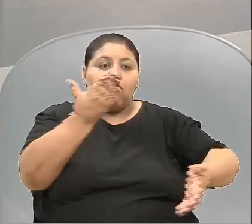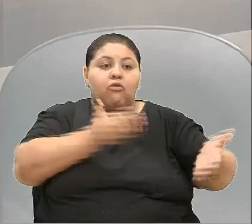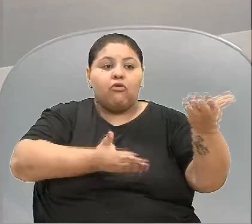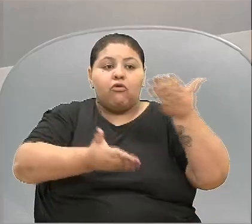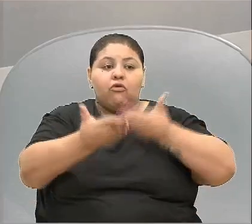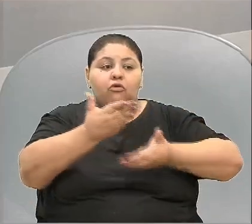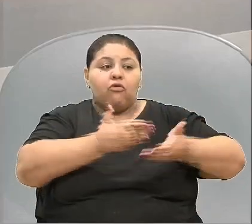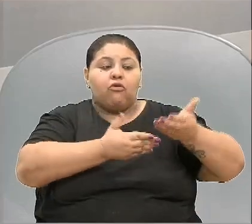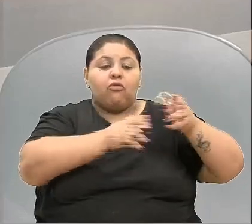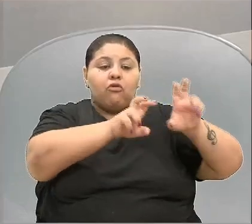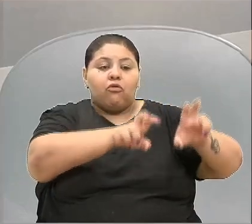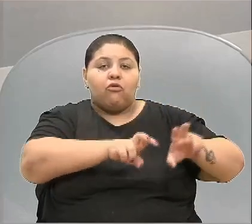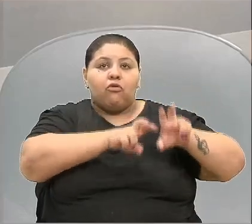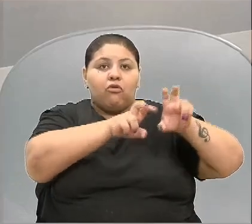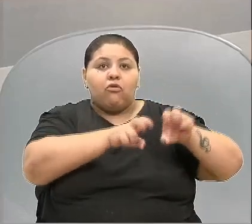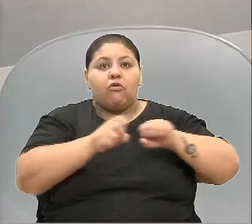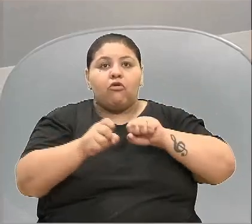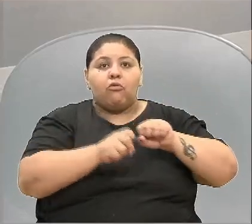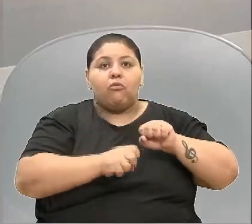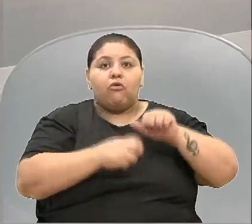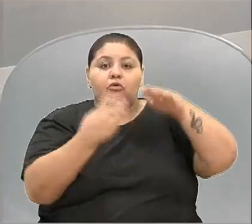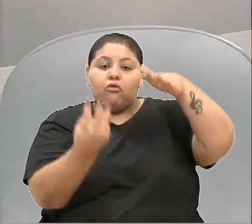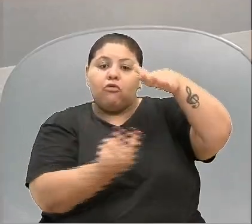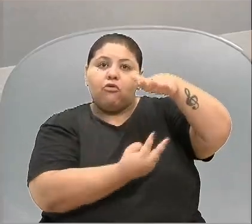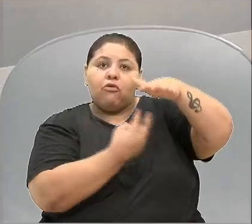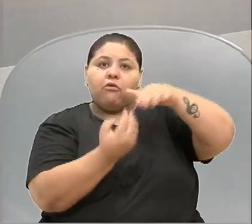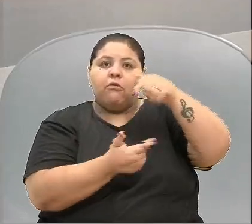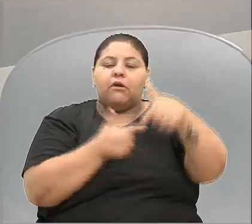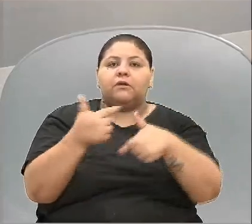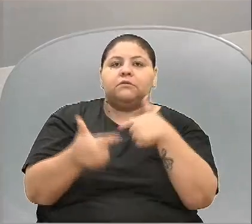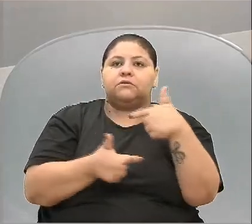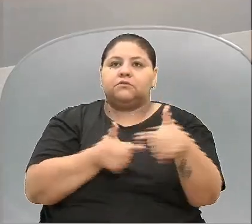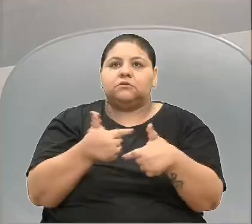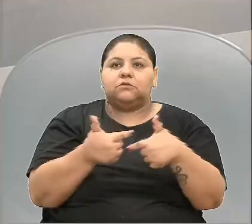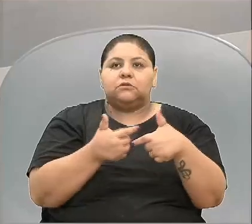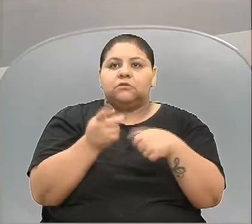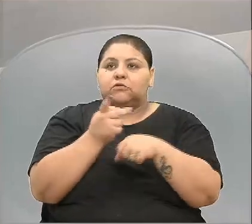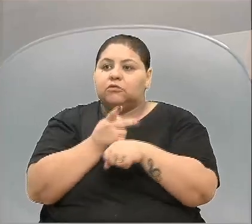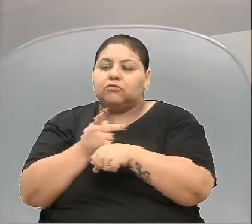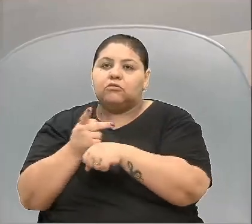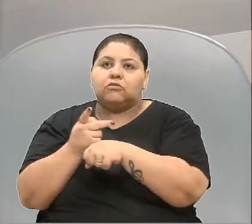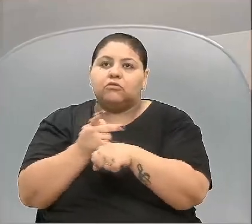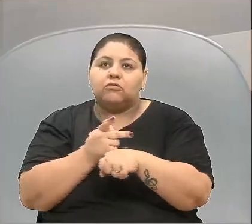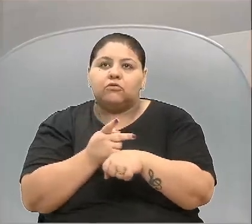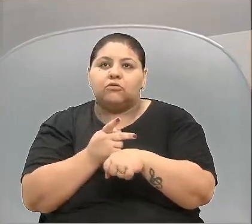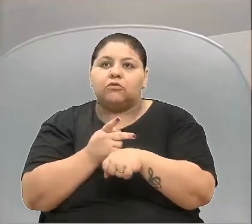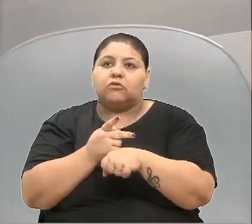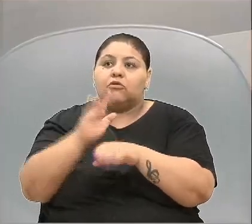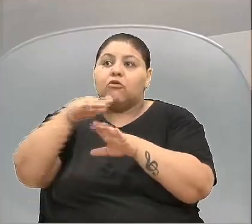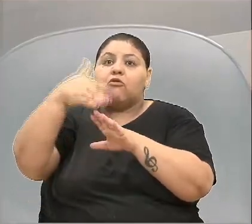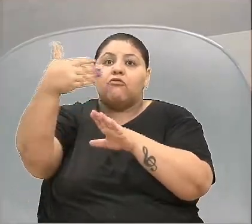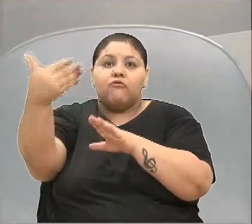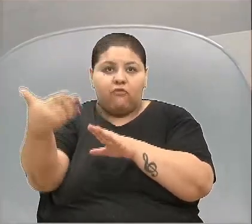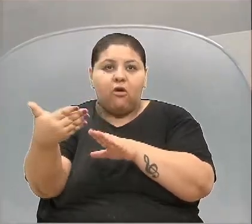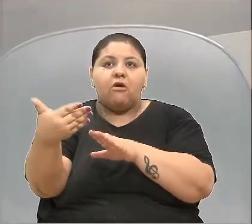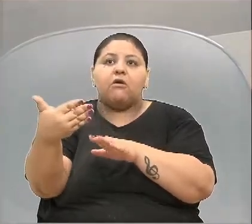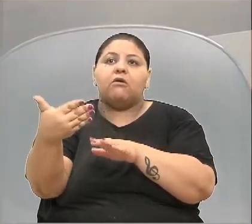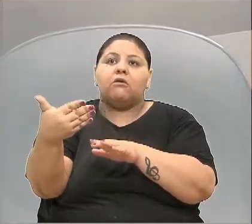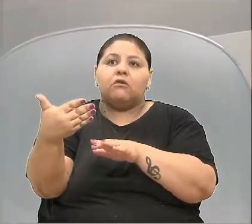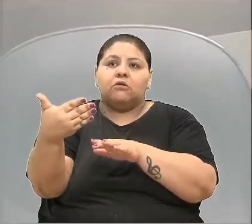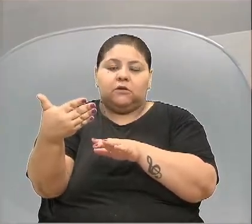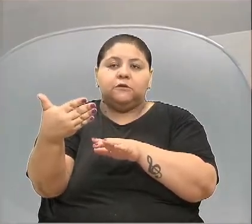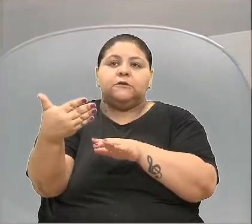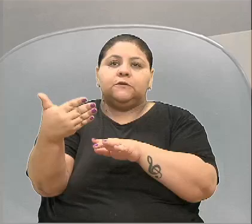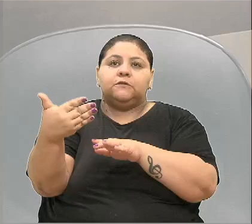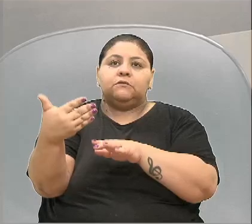agricultor que possa ser terceirizado, um serviço buscado pelo agricultor, um serviço fora, subsidiado pela Secretaria da